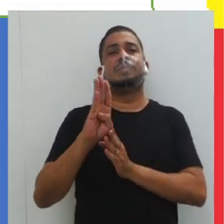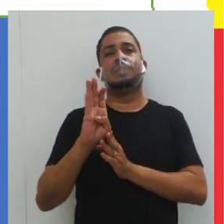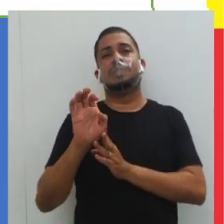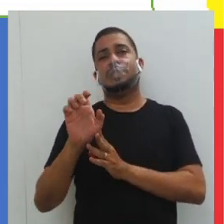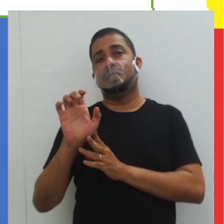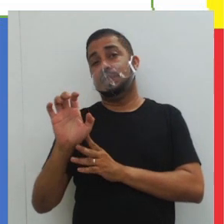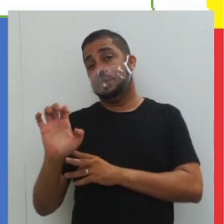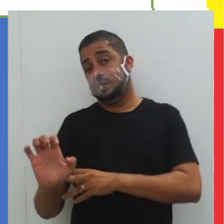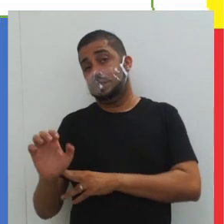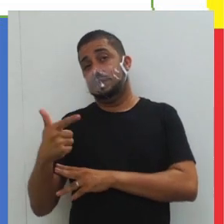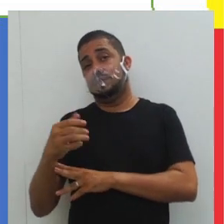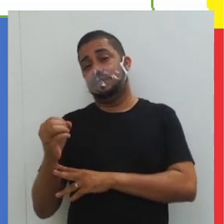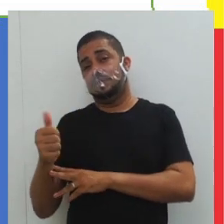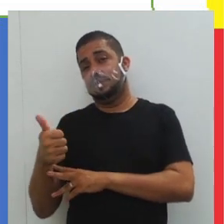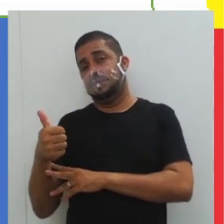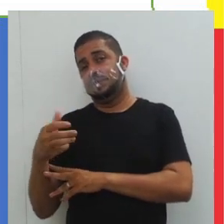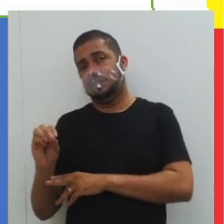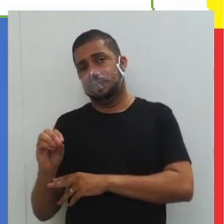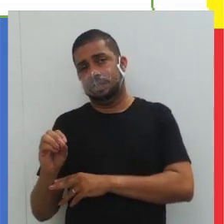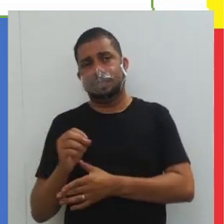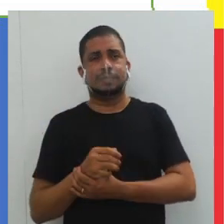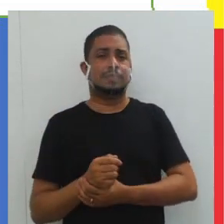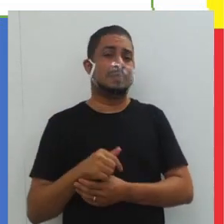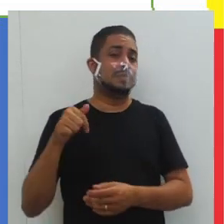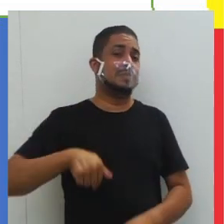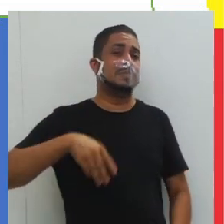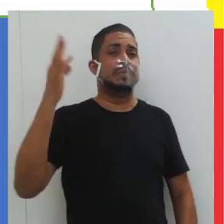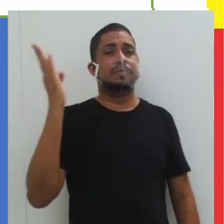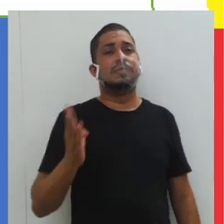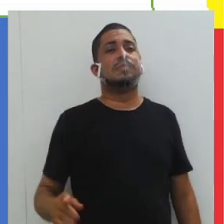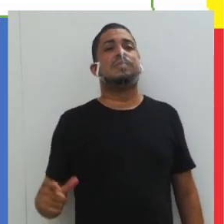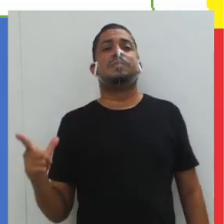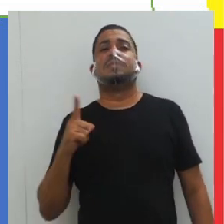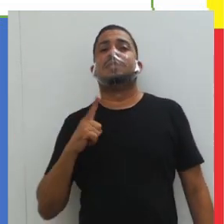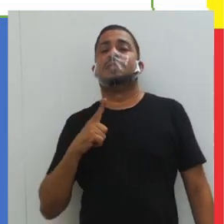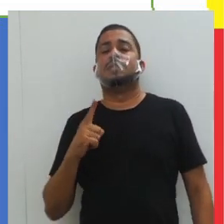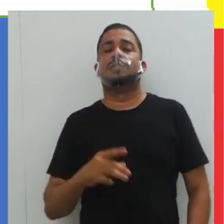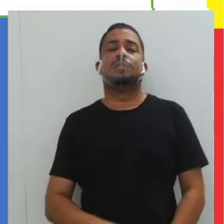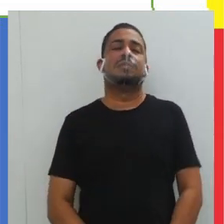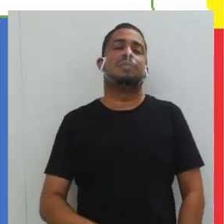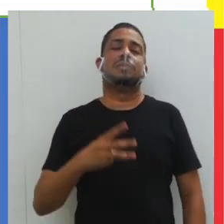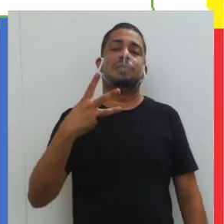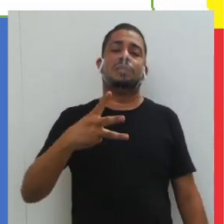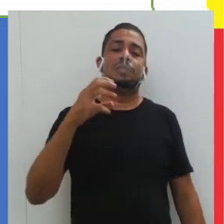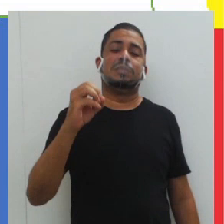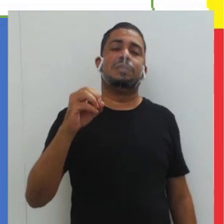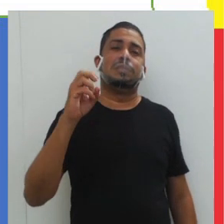2010. Vamos ver aqui. Aqui no Brasil nós temos, vejam só,